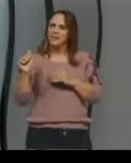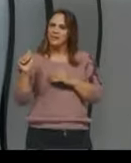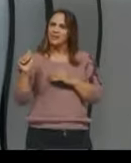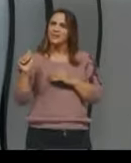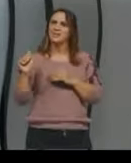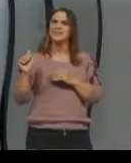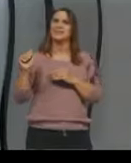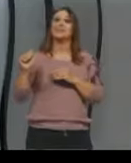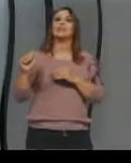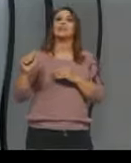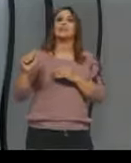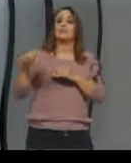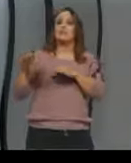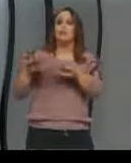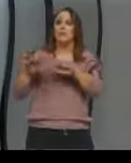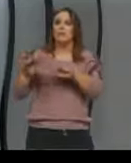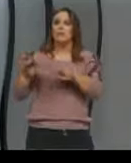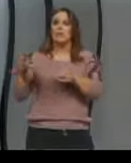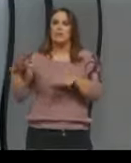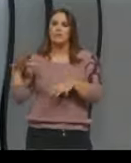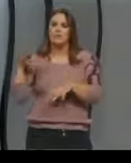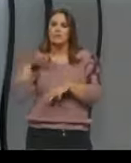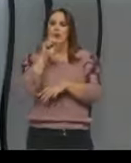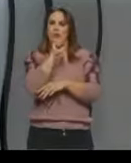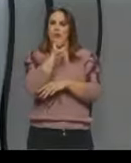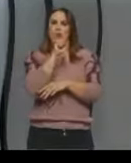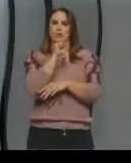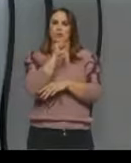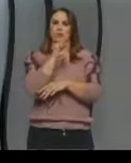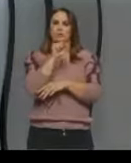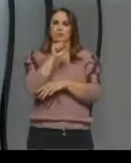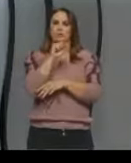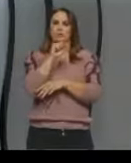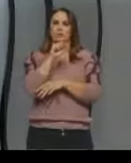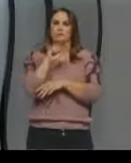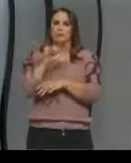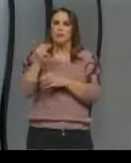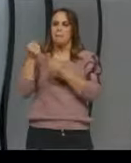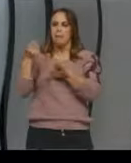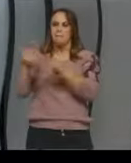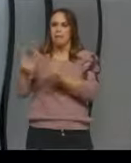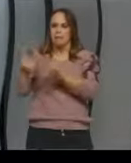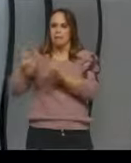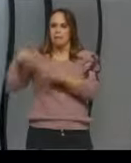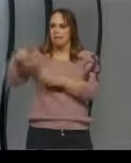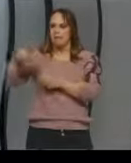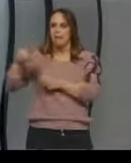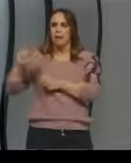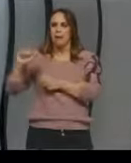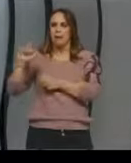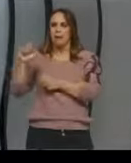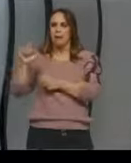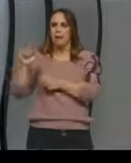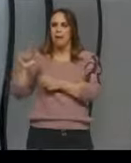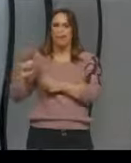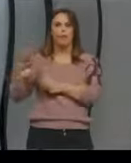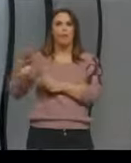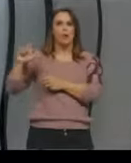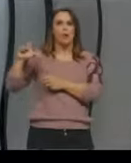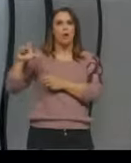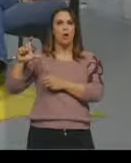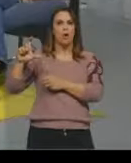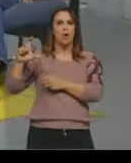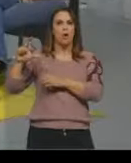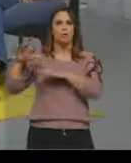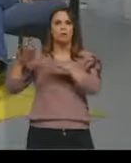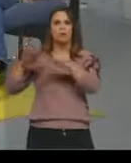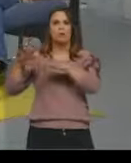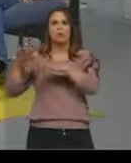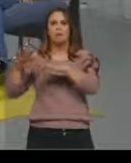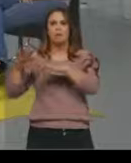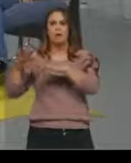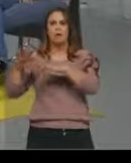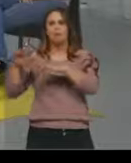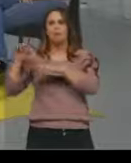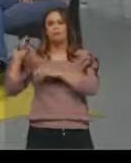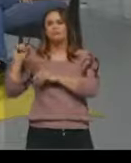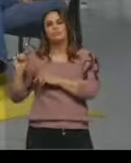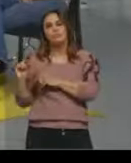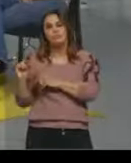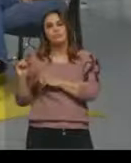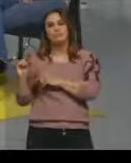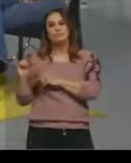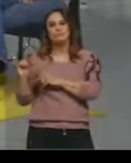do que o do fragmento grande. É como se a gente pensasse até mesmo na física. Se você pega dois objetos